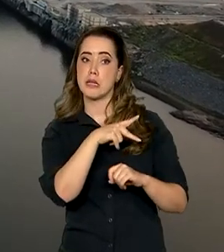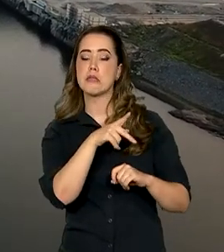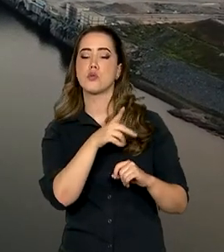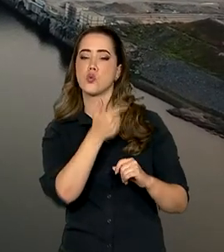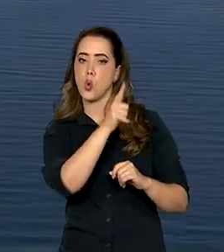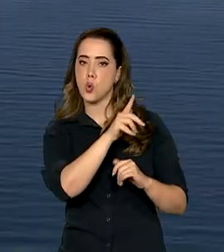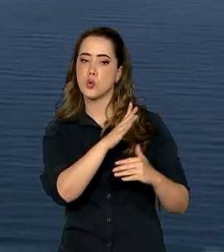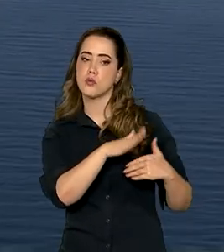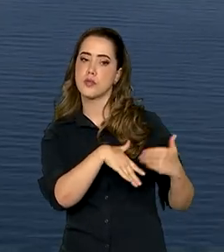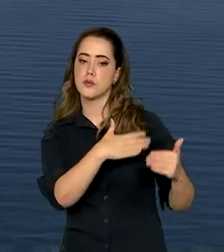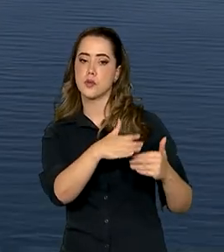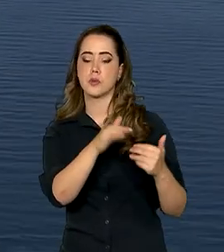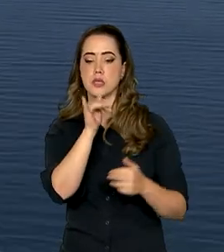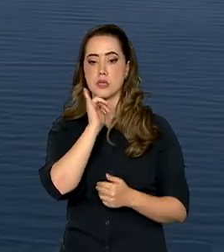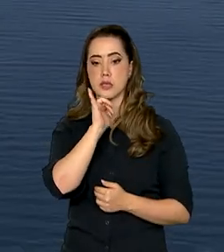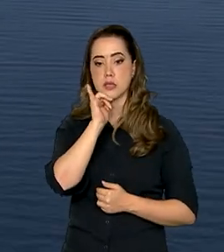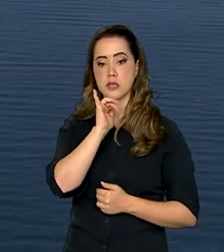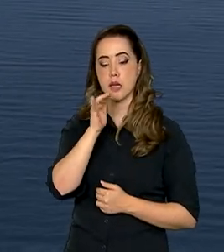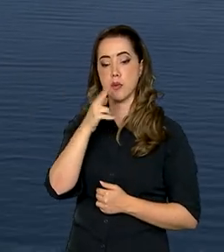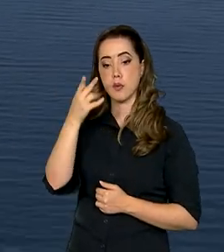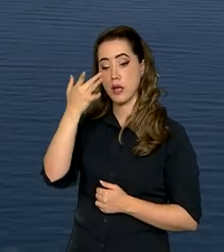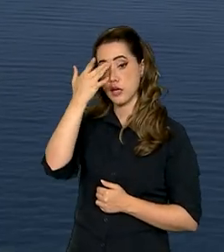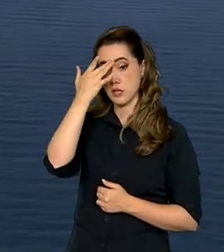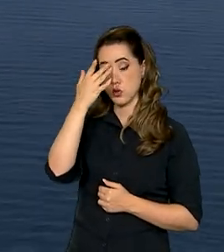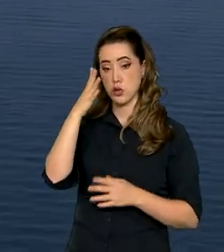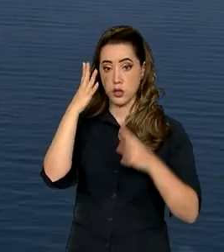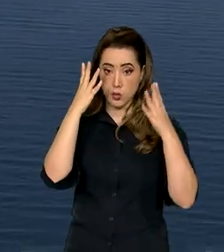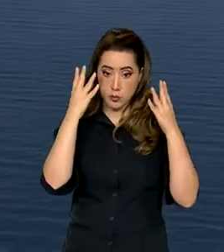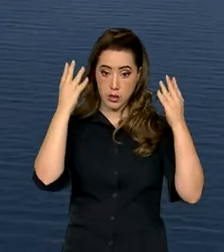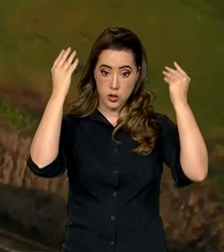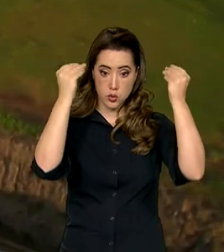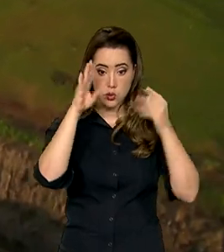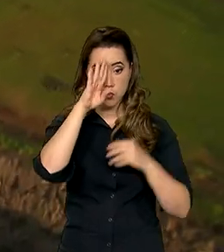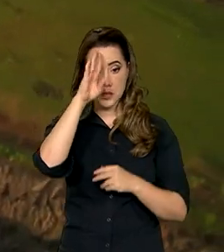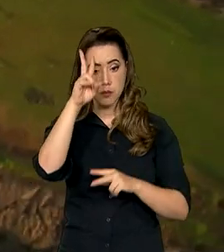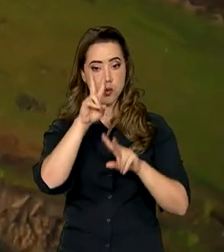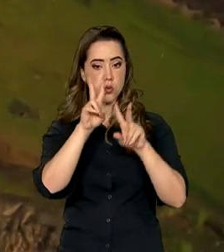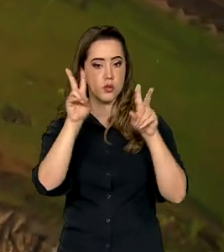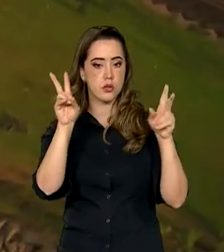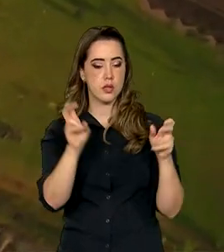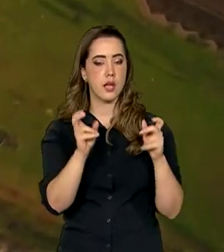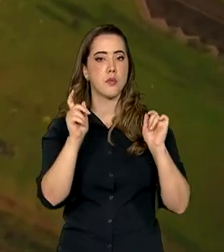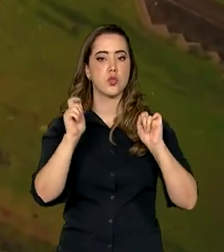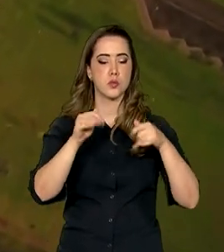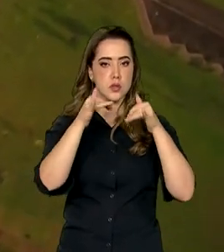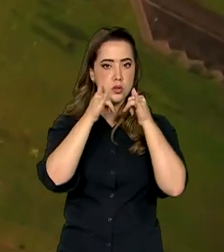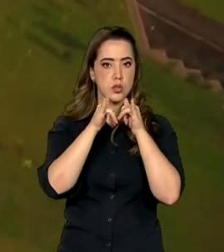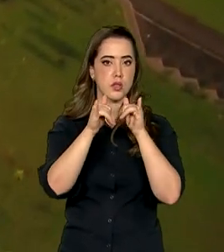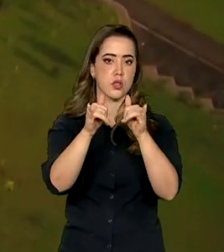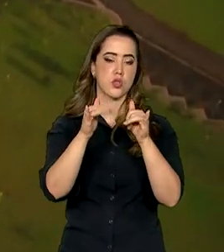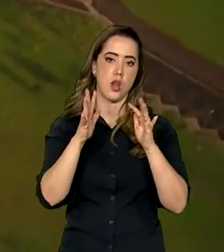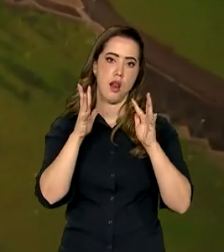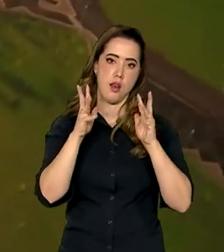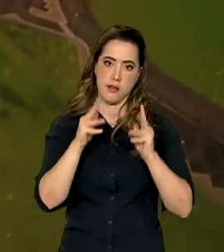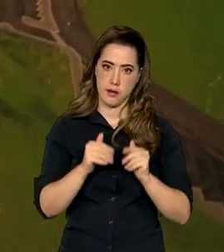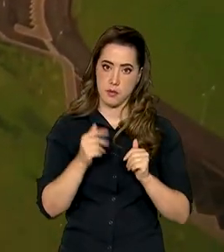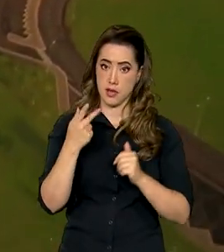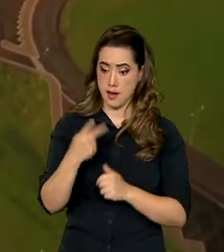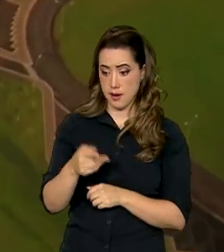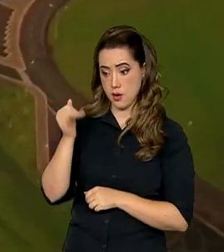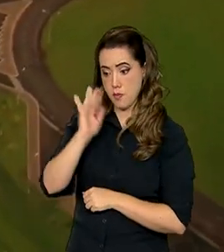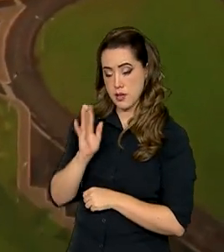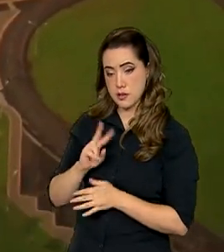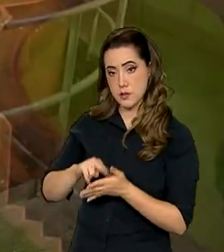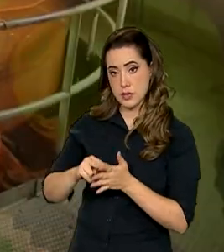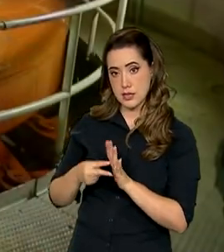desenvolvimento como a Índia e o México, principalmente quanto a produção de energia limpa, que no Brasil representa